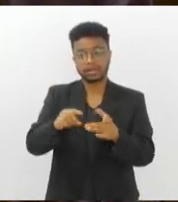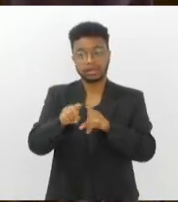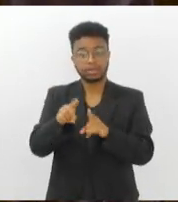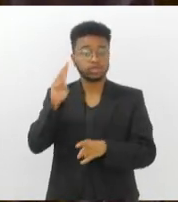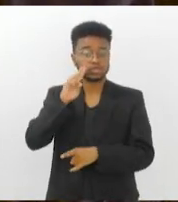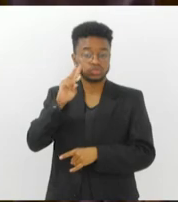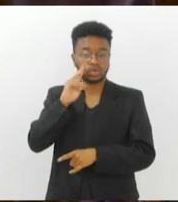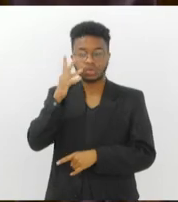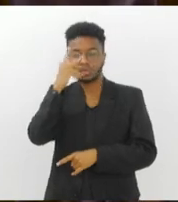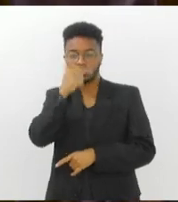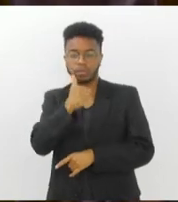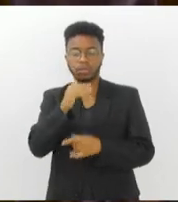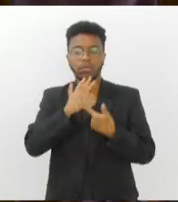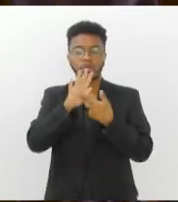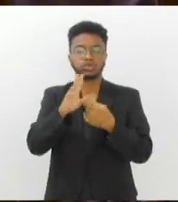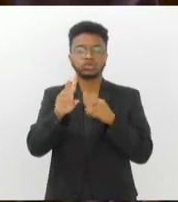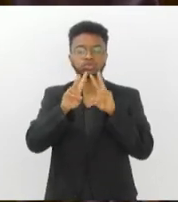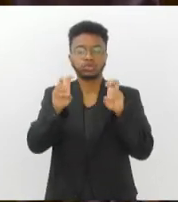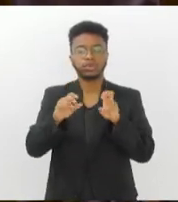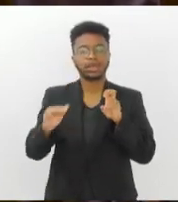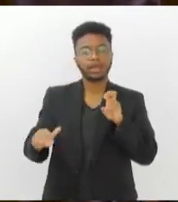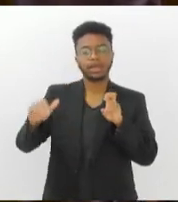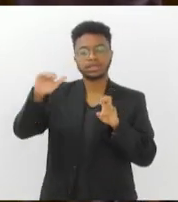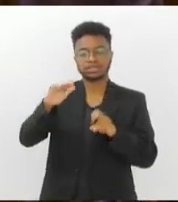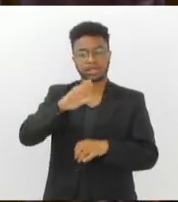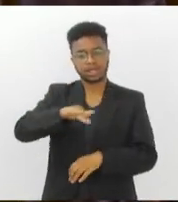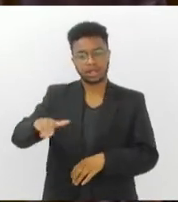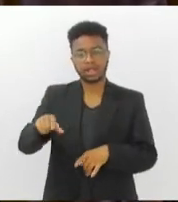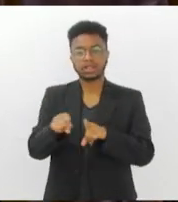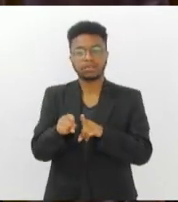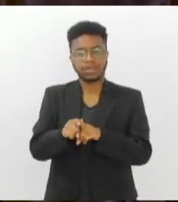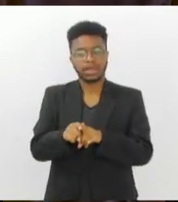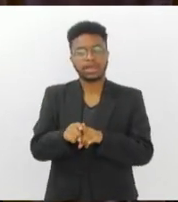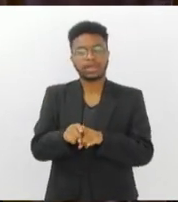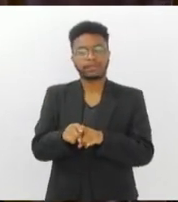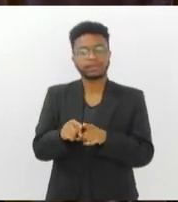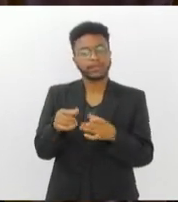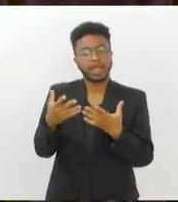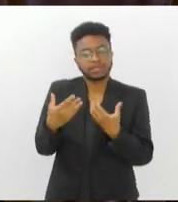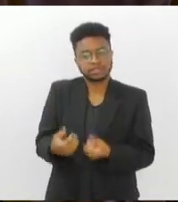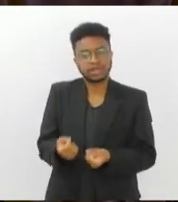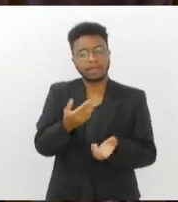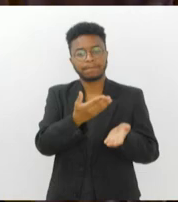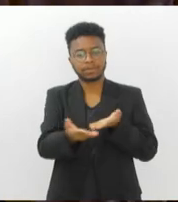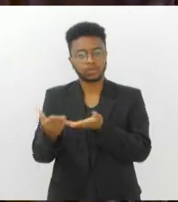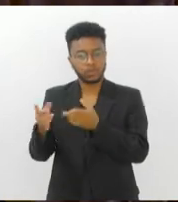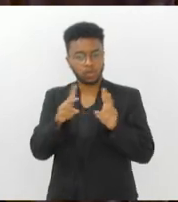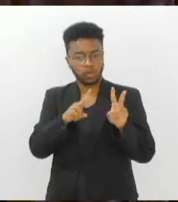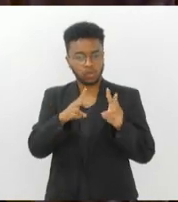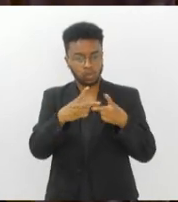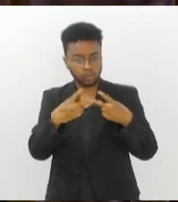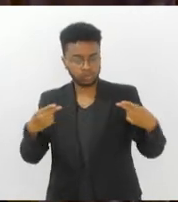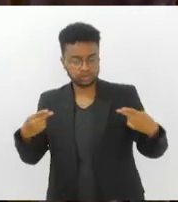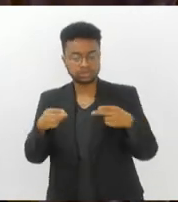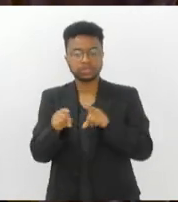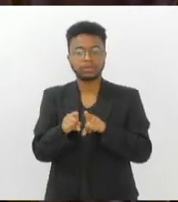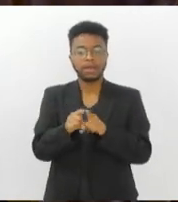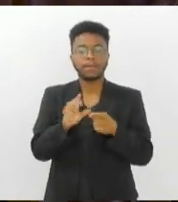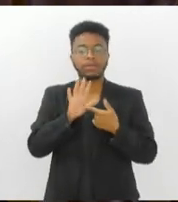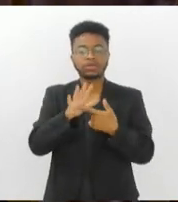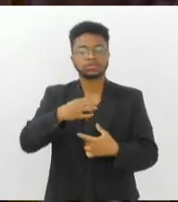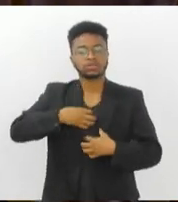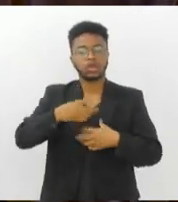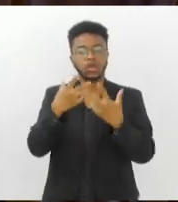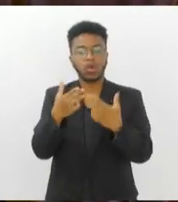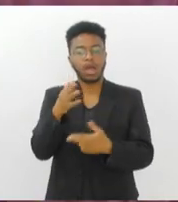uma linda alegoria sobre o crescimento infantil e a superação de perdas, além de ressaltar sentimentos como amor, amizade